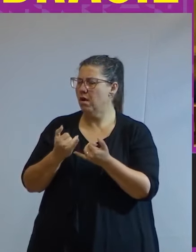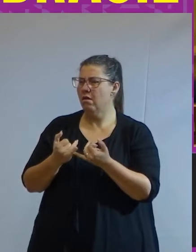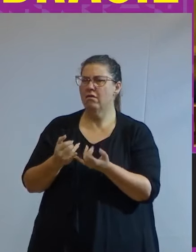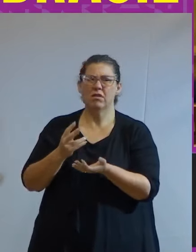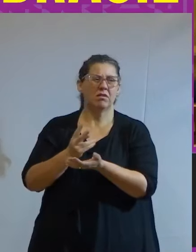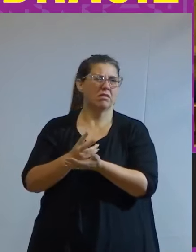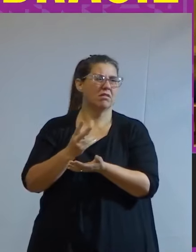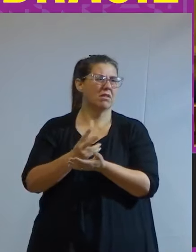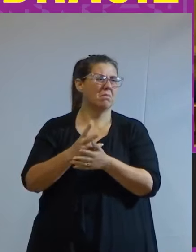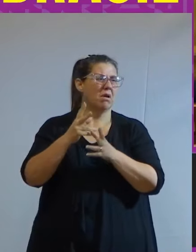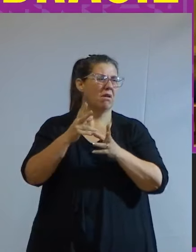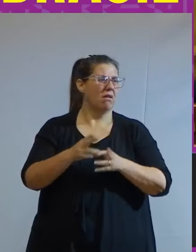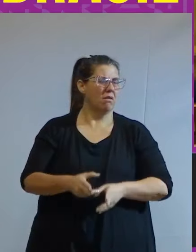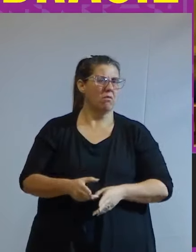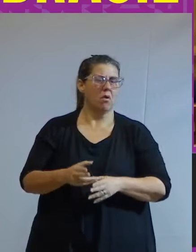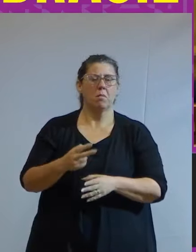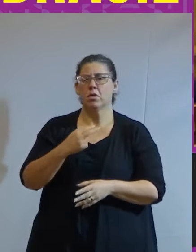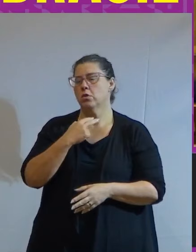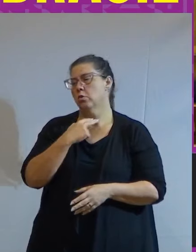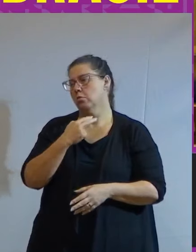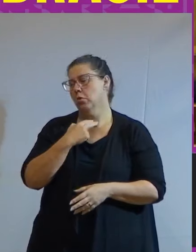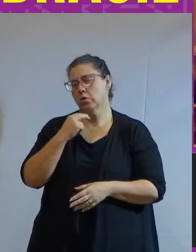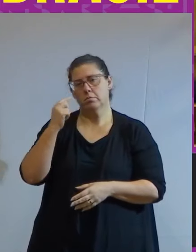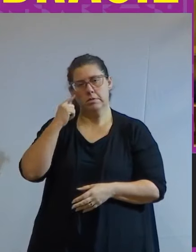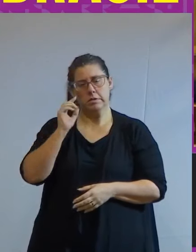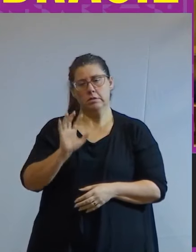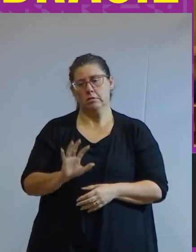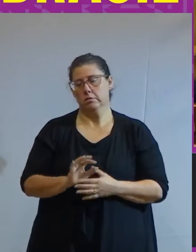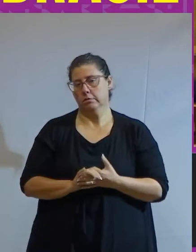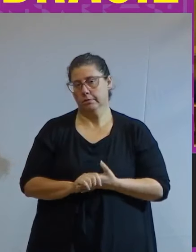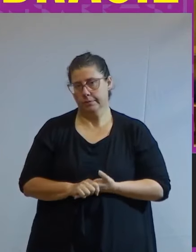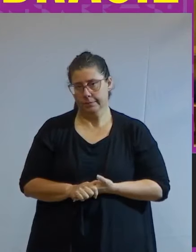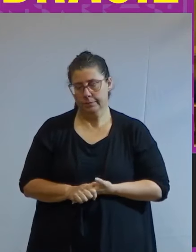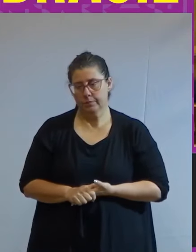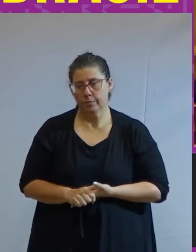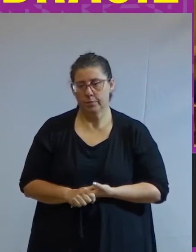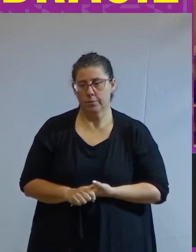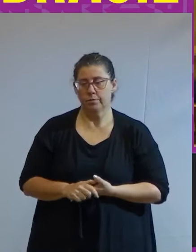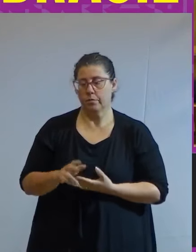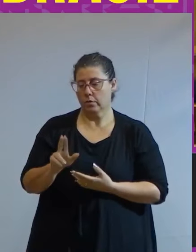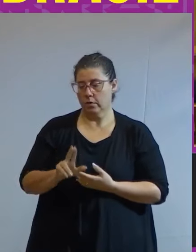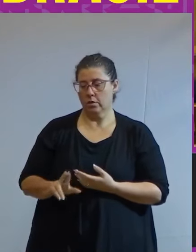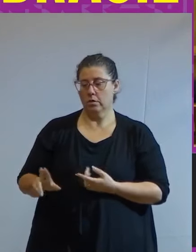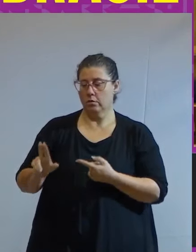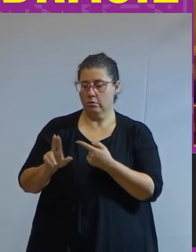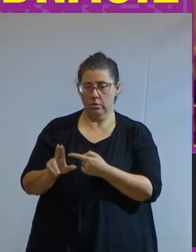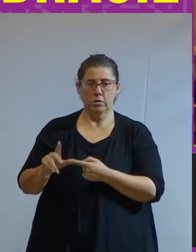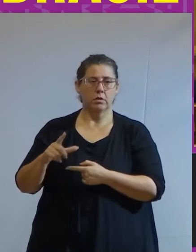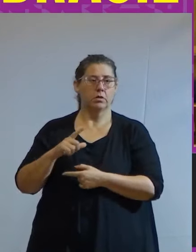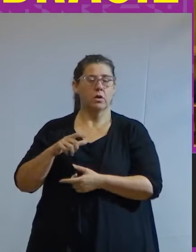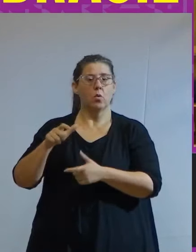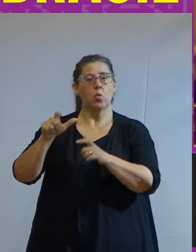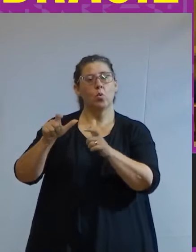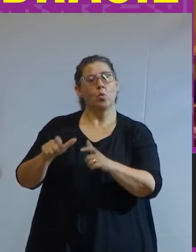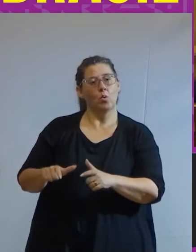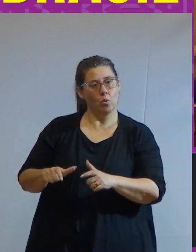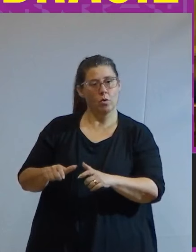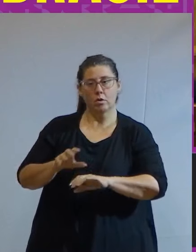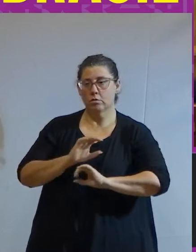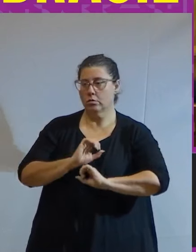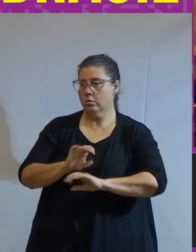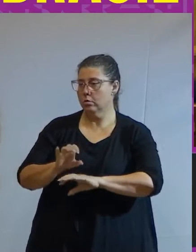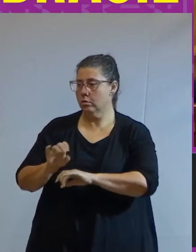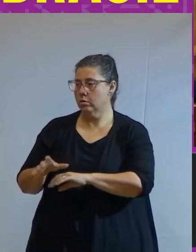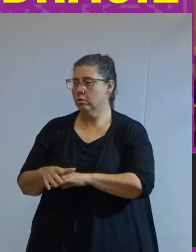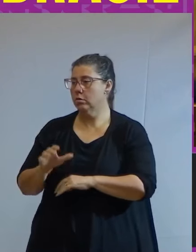mas não pode ser assim pensado a universidade tem que ser um agente civilizatório era